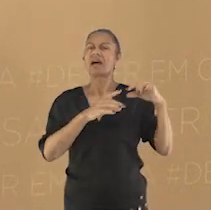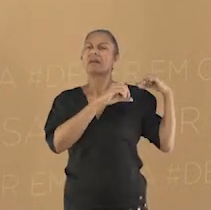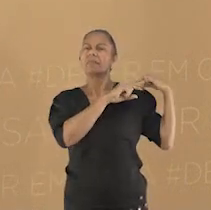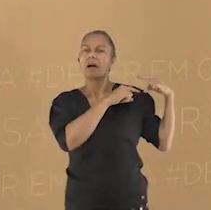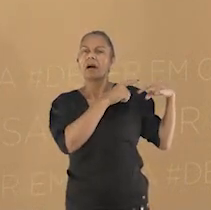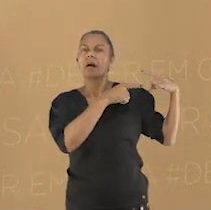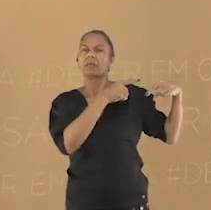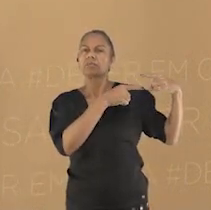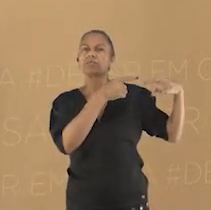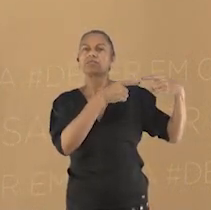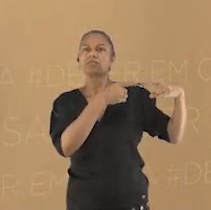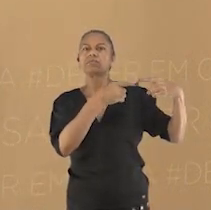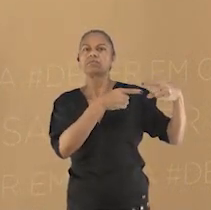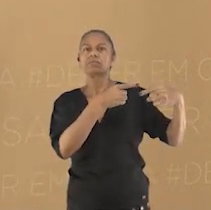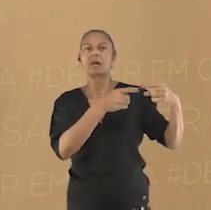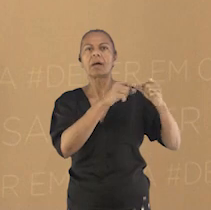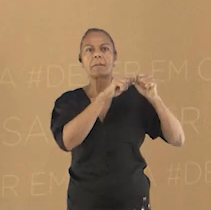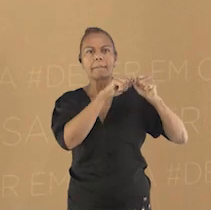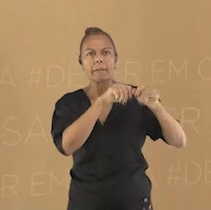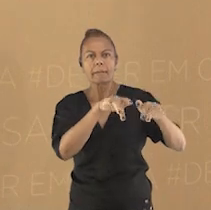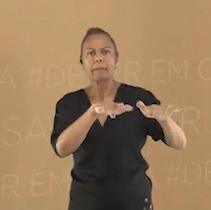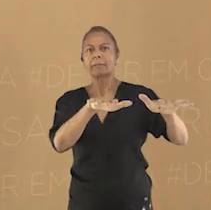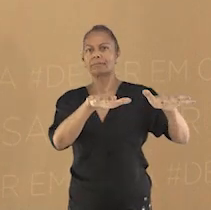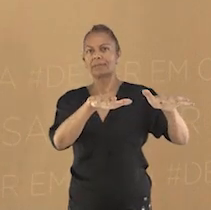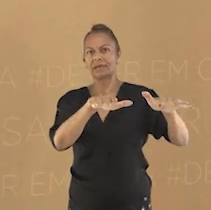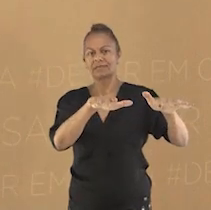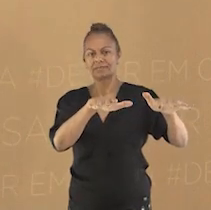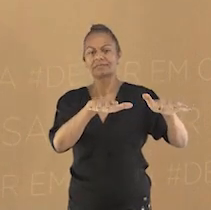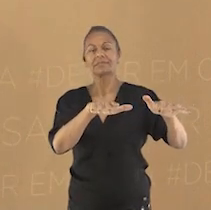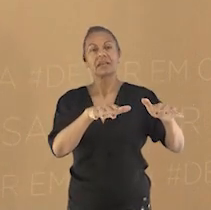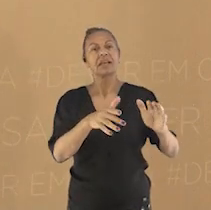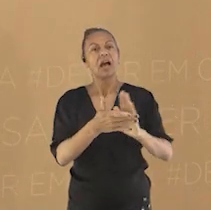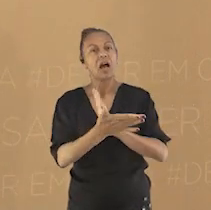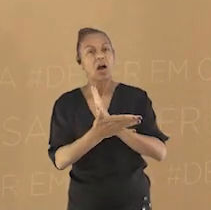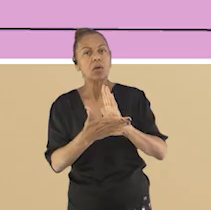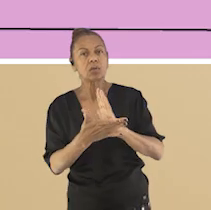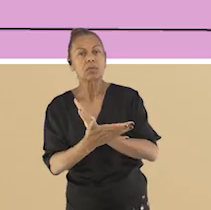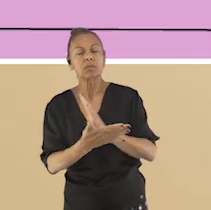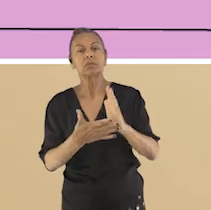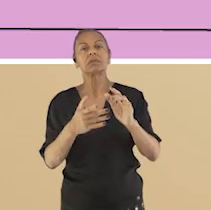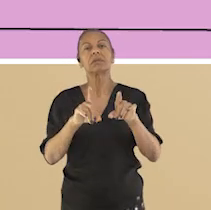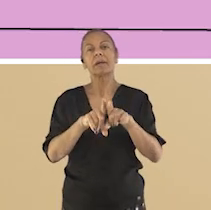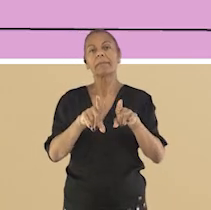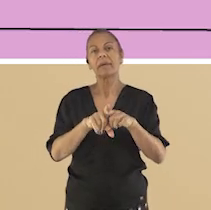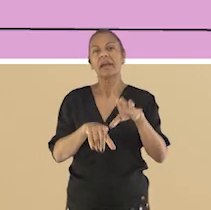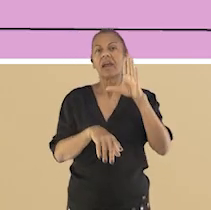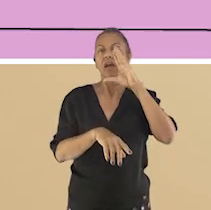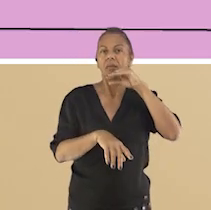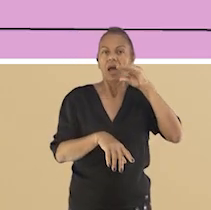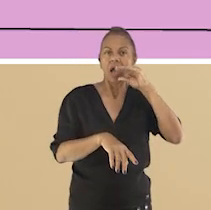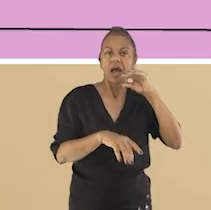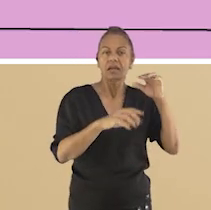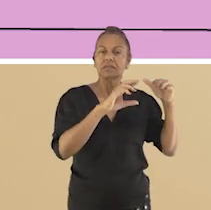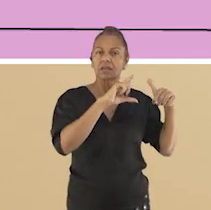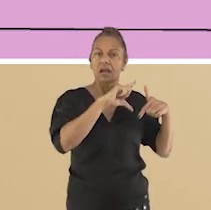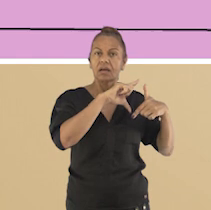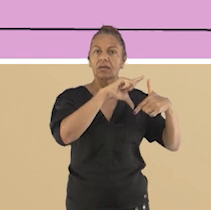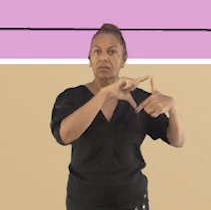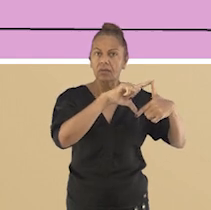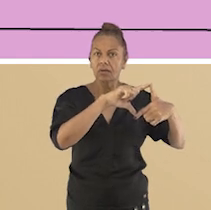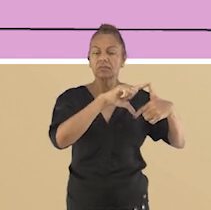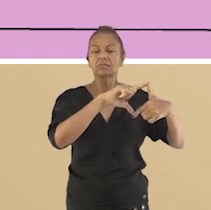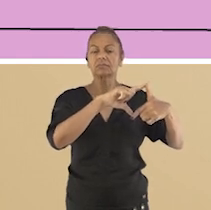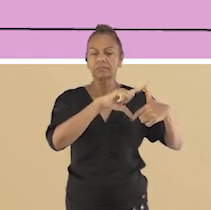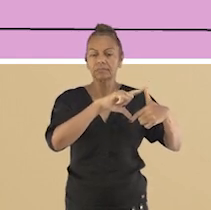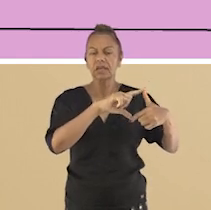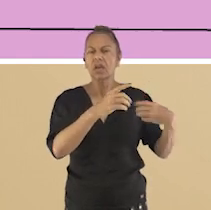dessa prática da tradição oral vão adquirindo os conhecimentos religiosos. Vamos conhecer como exemplo essa busca